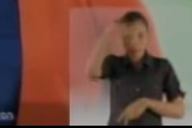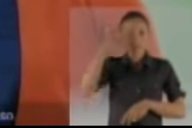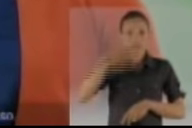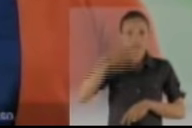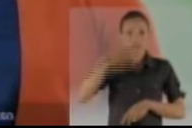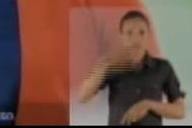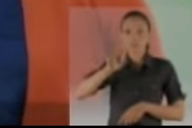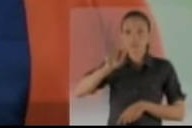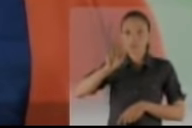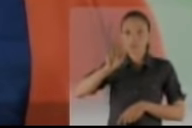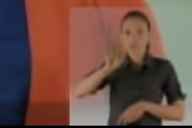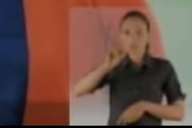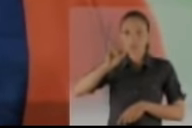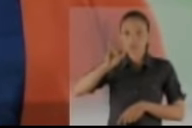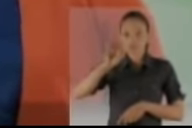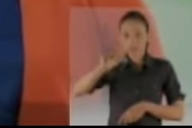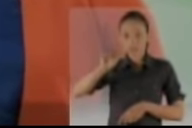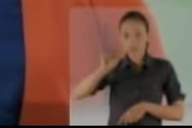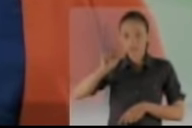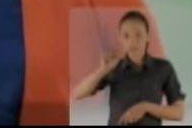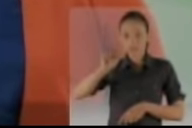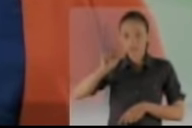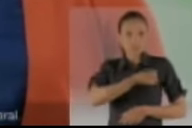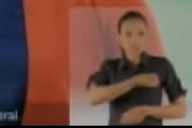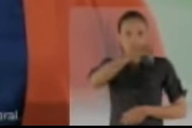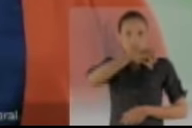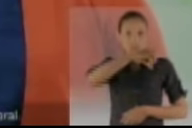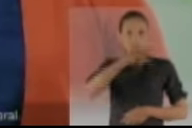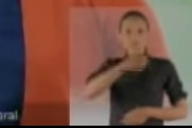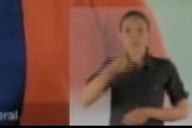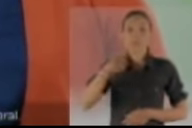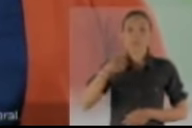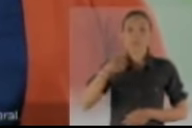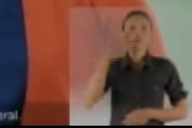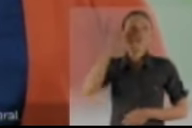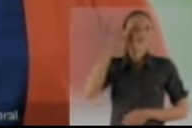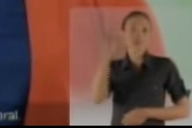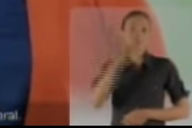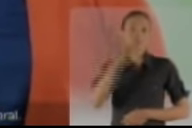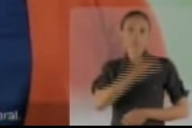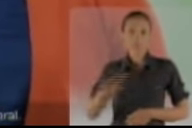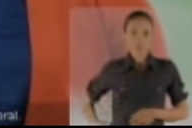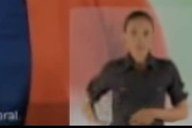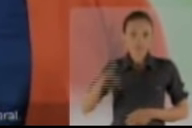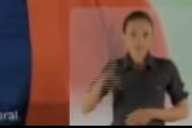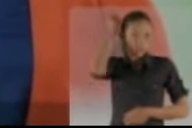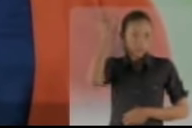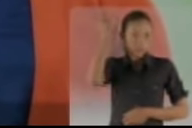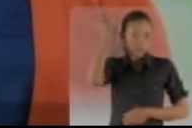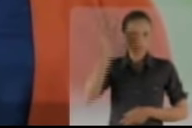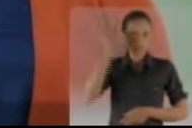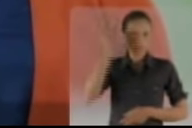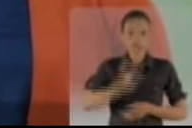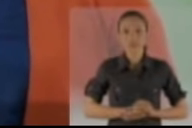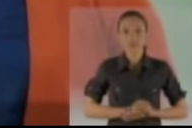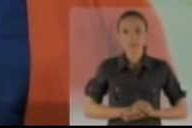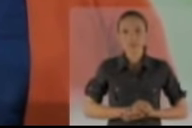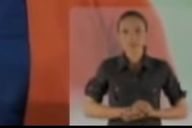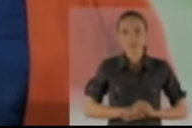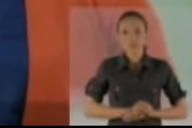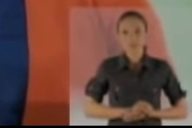Mato Grosso. O meu nome é Gisela Simona e o meu número é 9011, deputada federal. Governador Wellington.